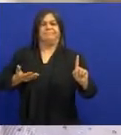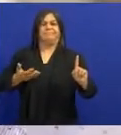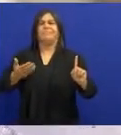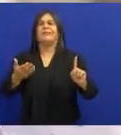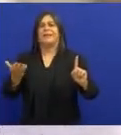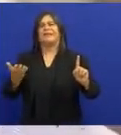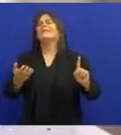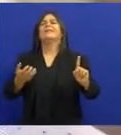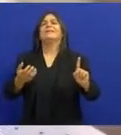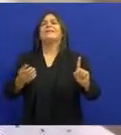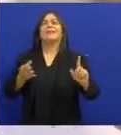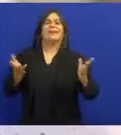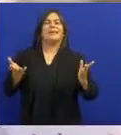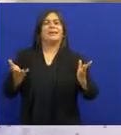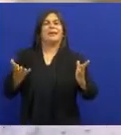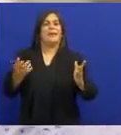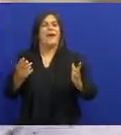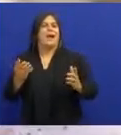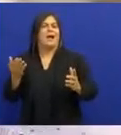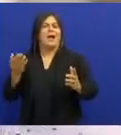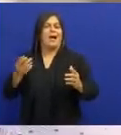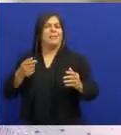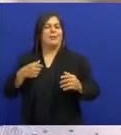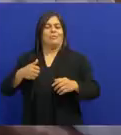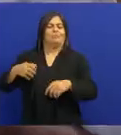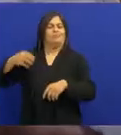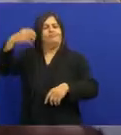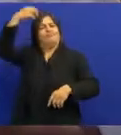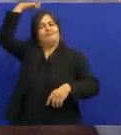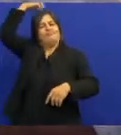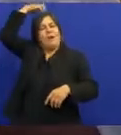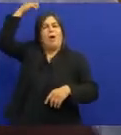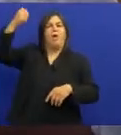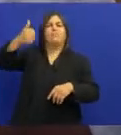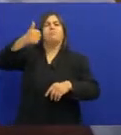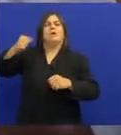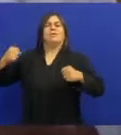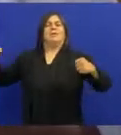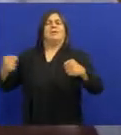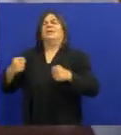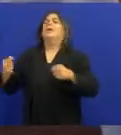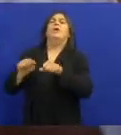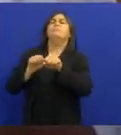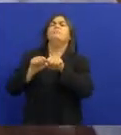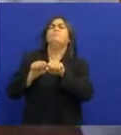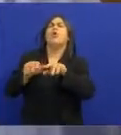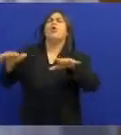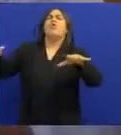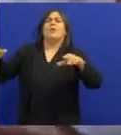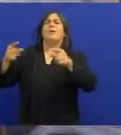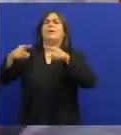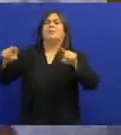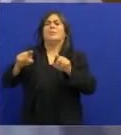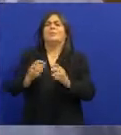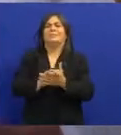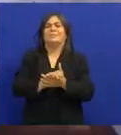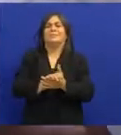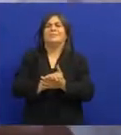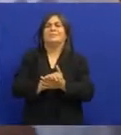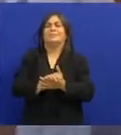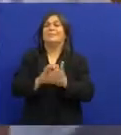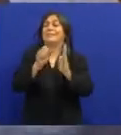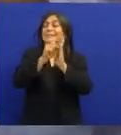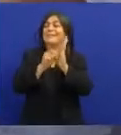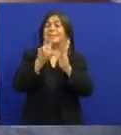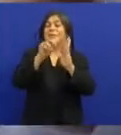Sem herdeiros Sem concorrência Uma pessoa Como Luiz Que influenciou Toda a nossa música Dos anos 50